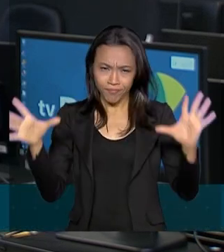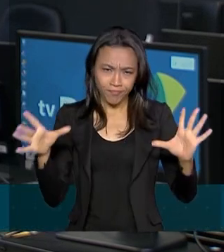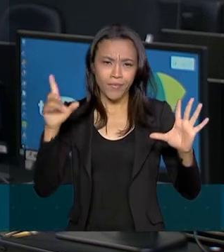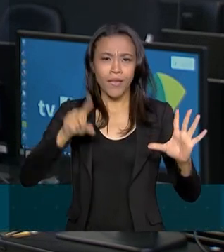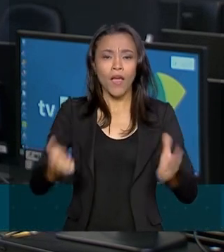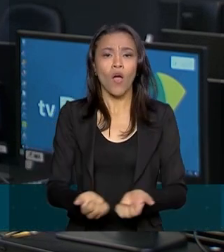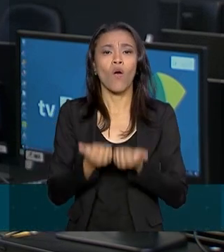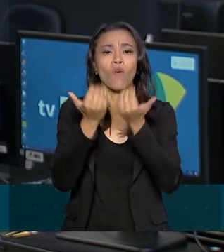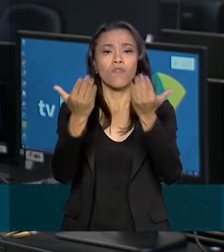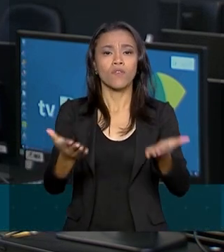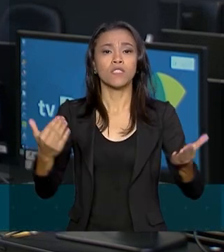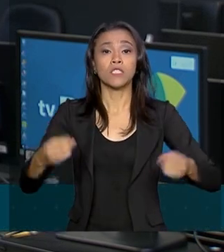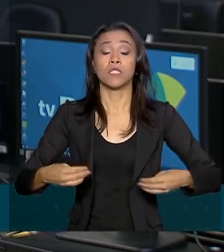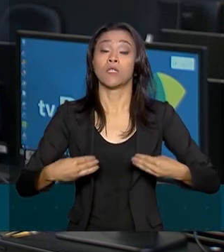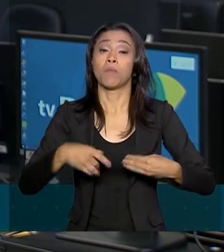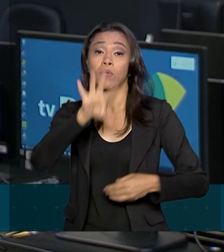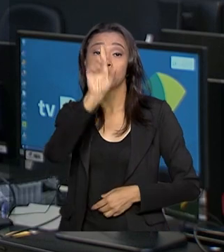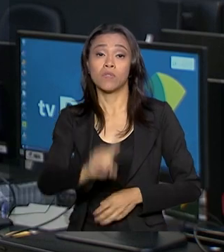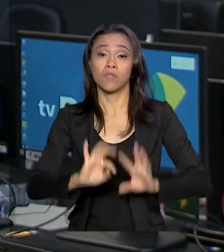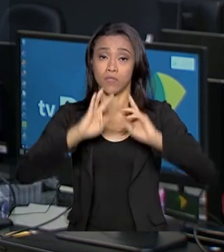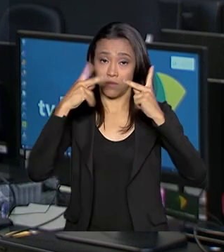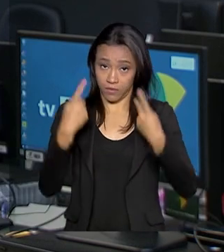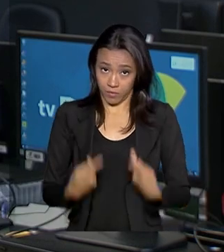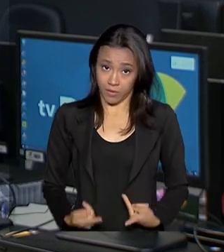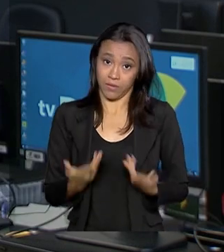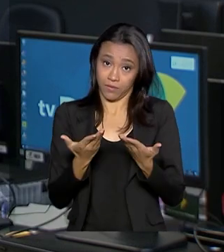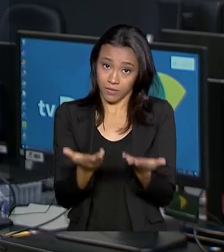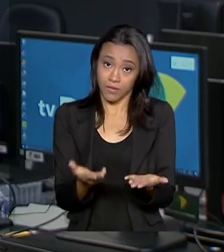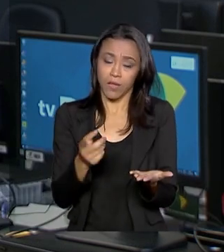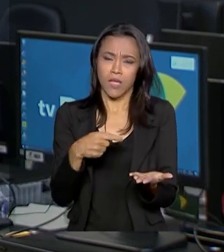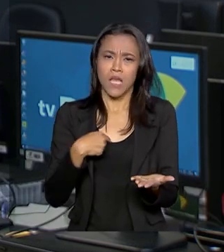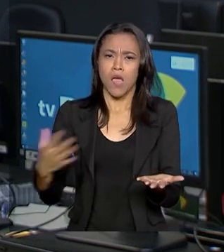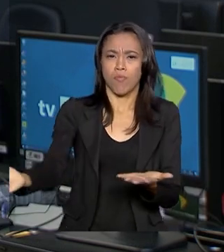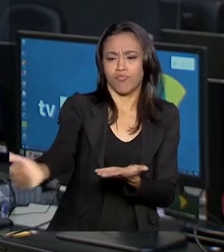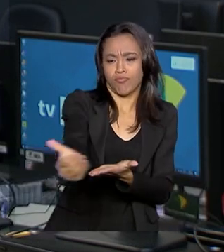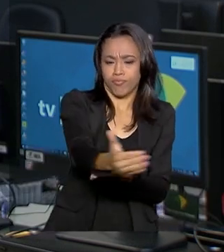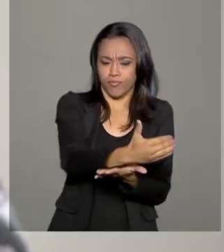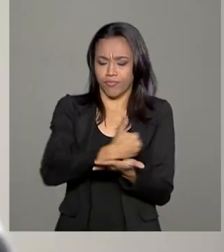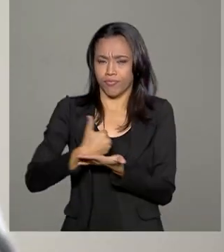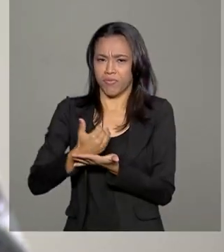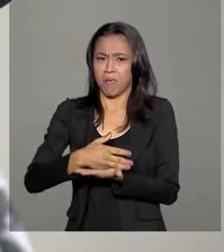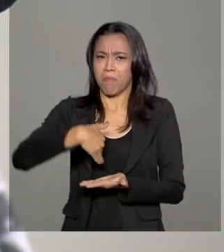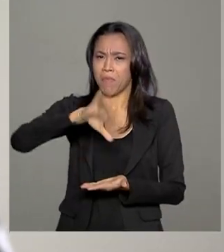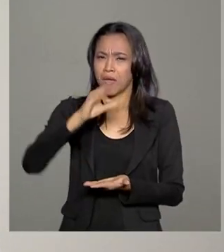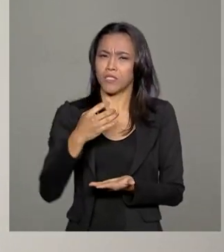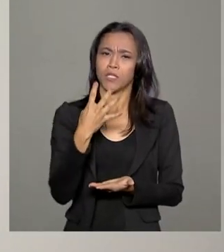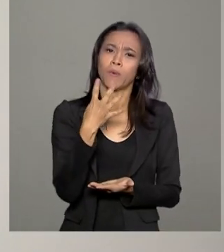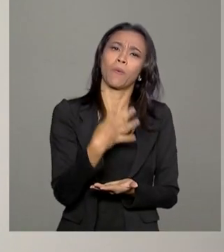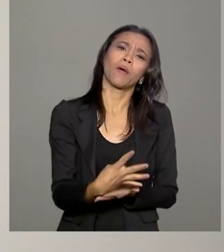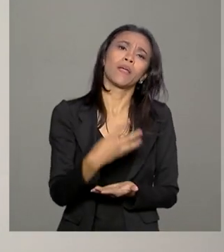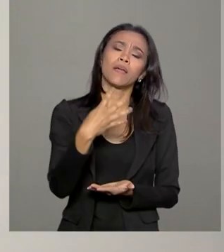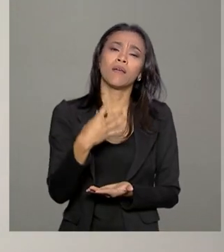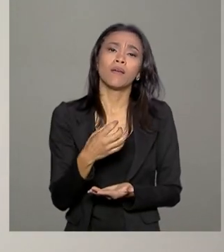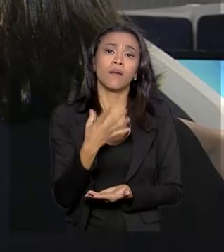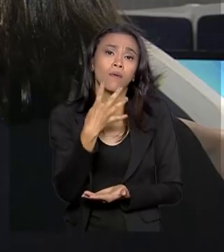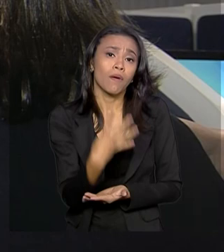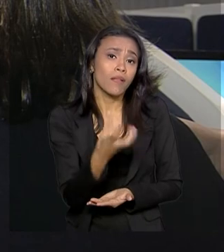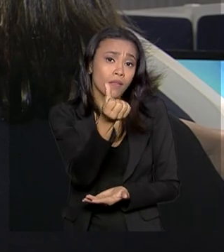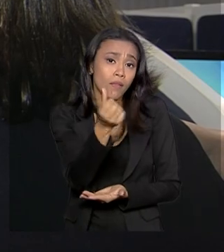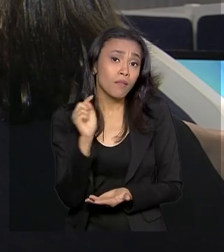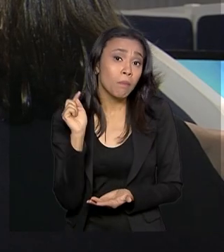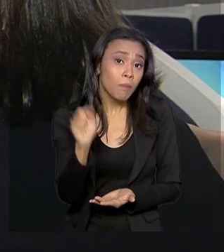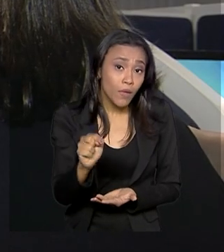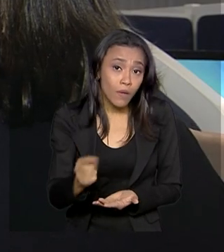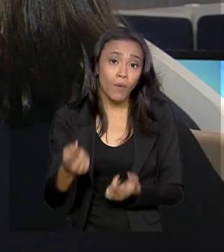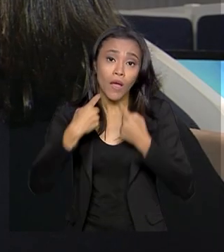Ministério da Mulher, Família e Direitos Humanos, recebeu mais de 46 mil denúncias de violações contra mulheres no